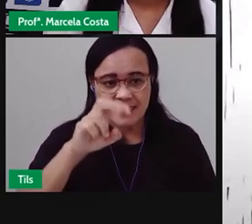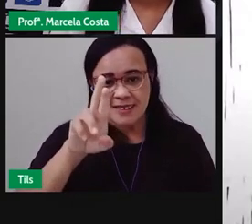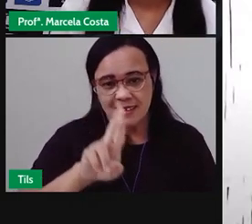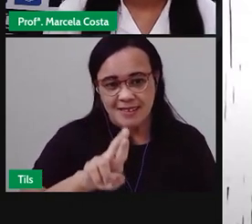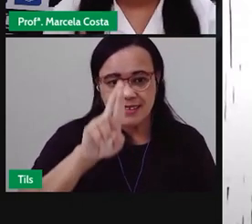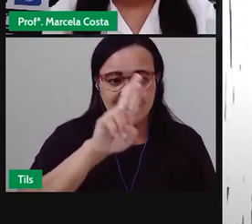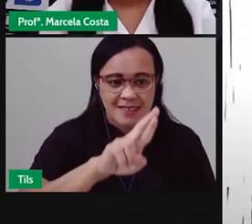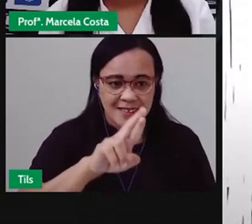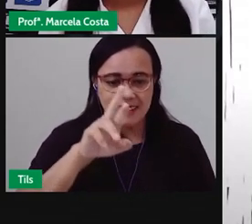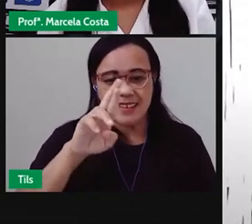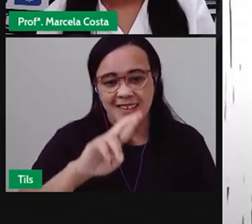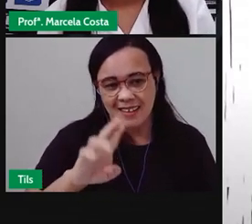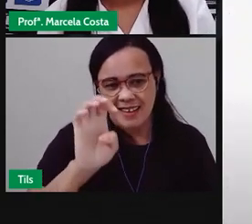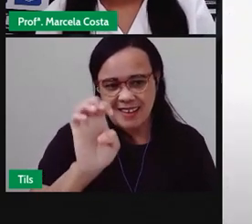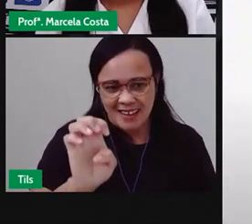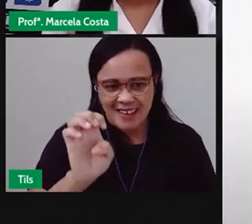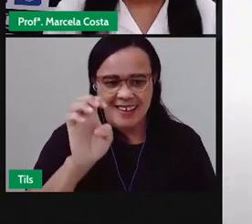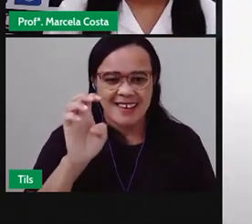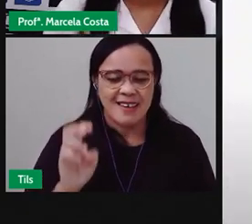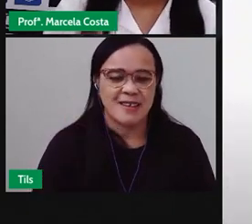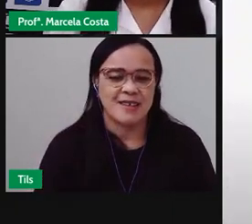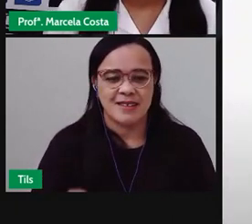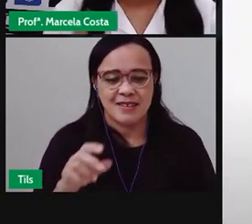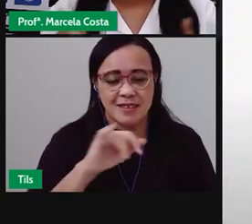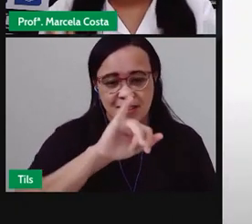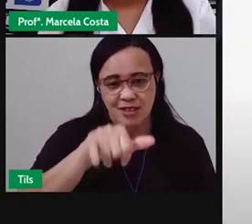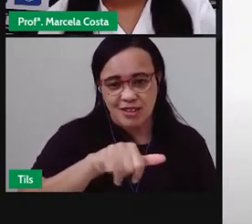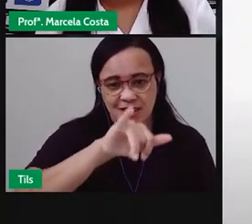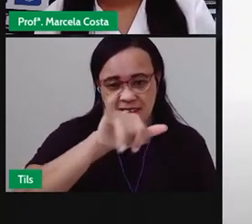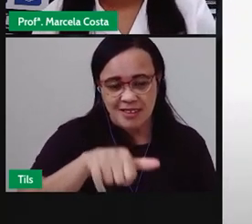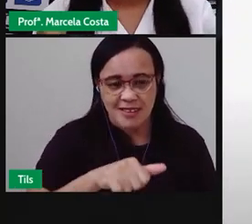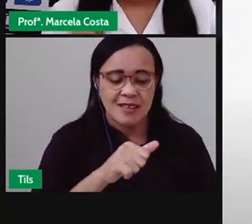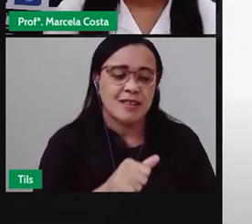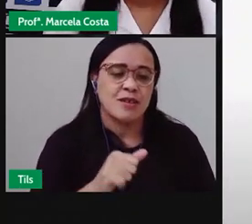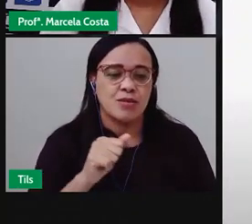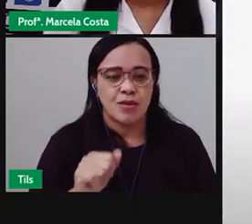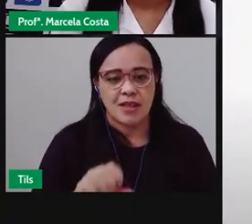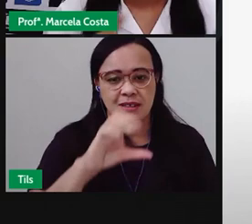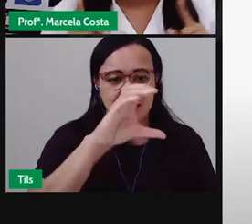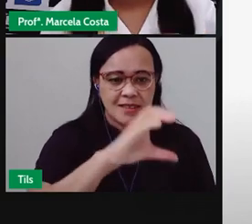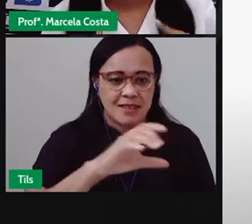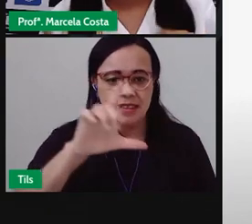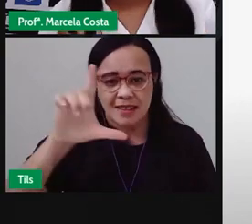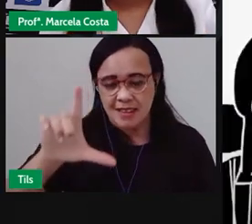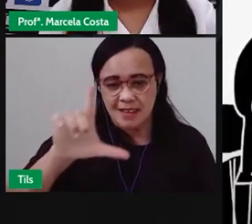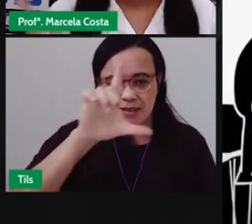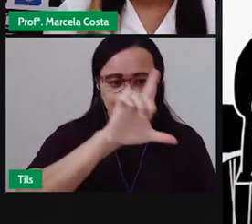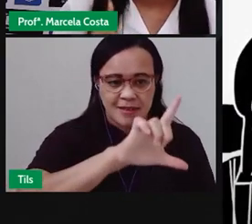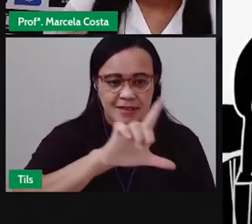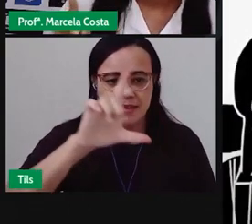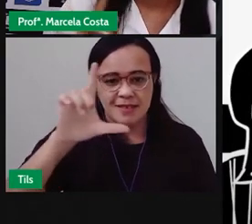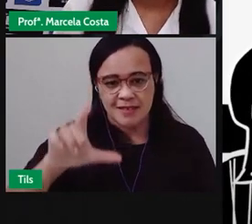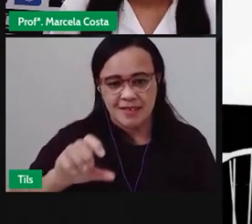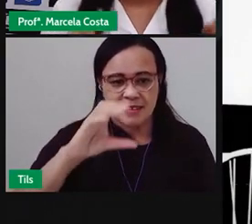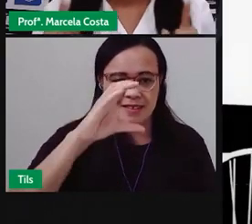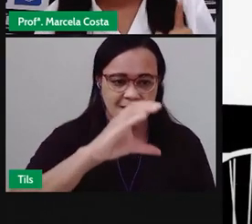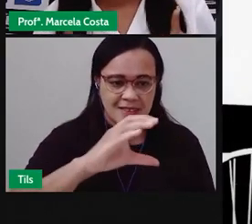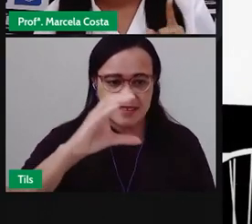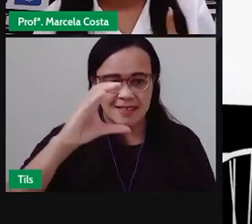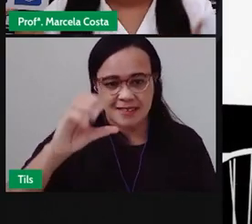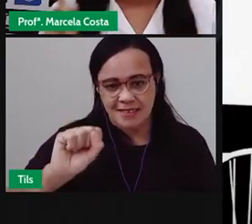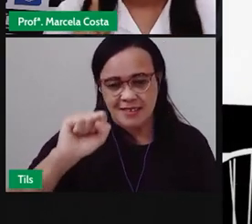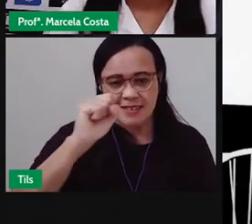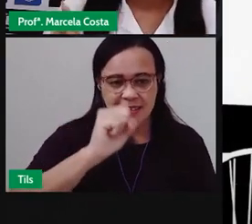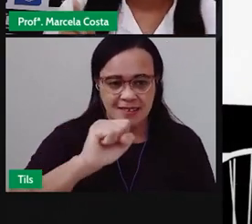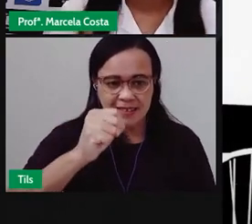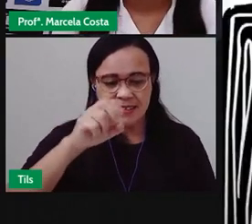tem nome de Rê. O J é G, o J é é Lê, o SS mais